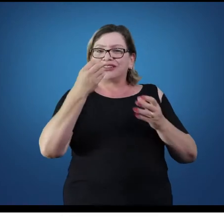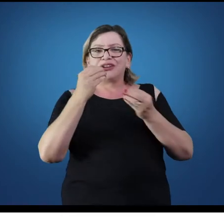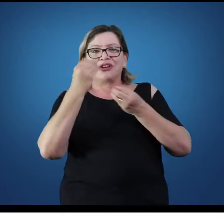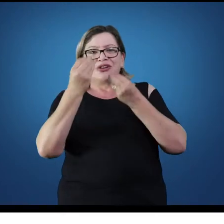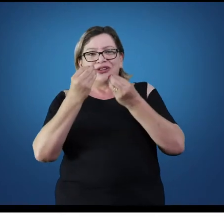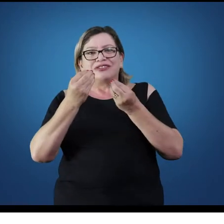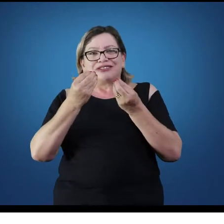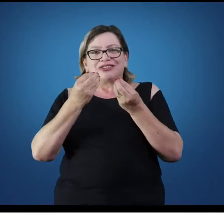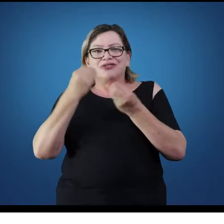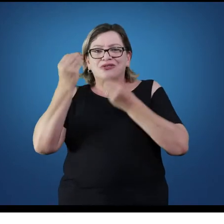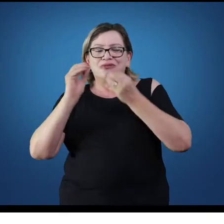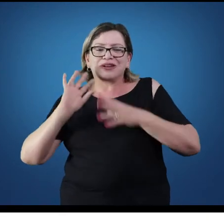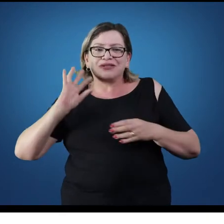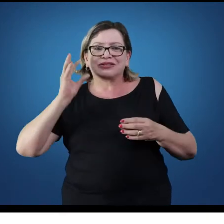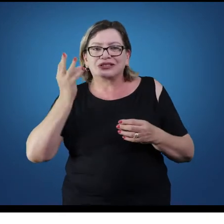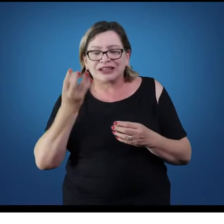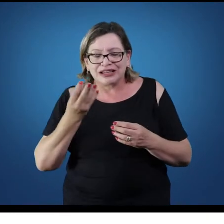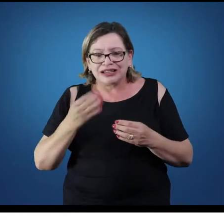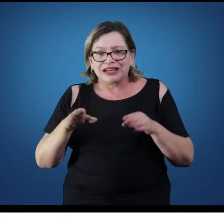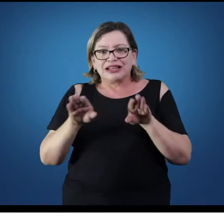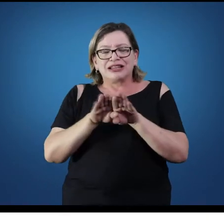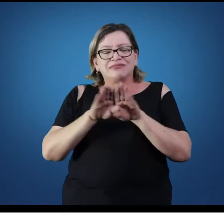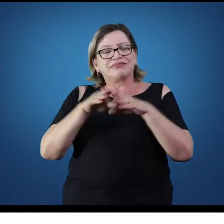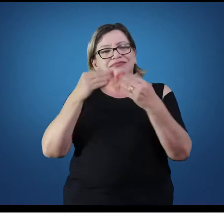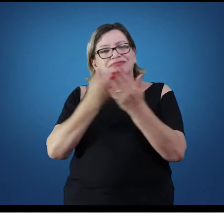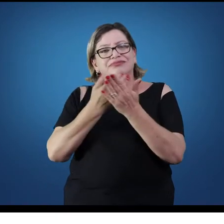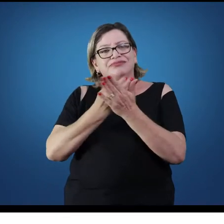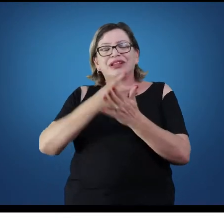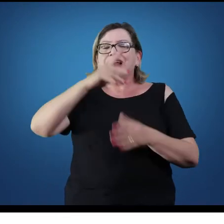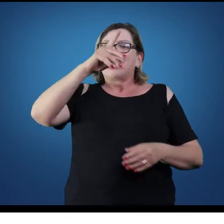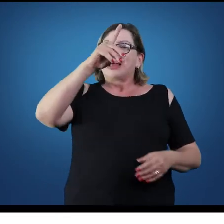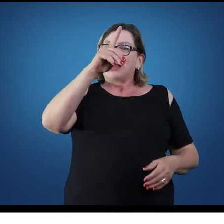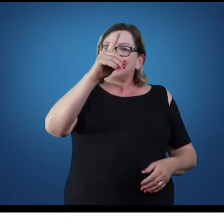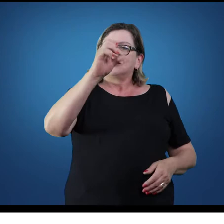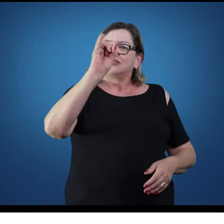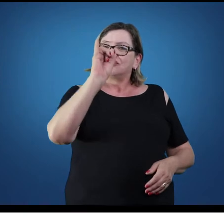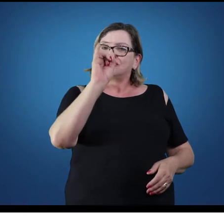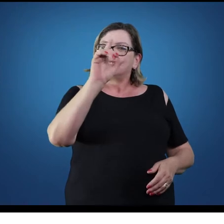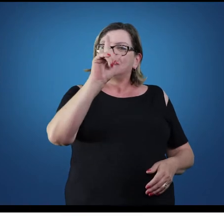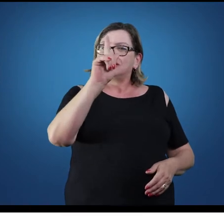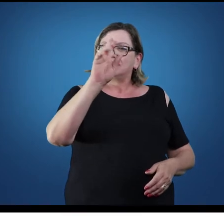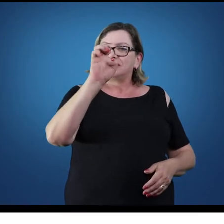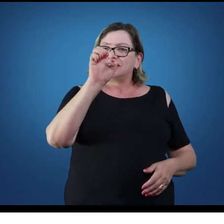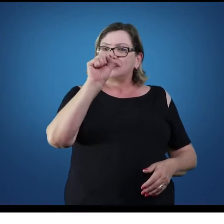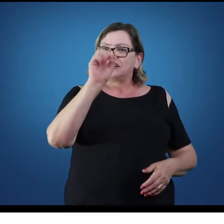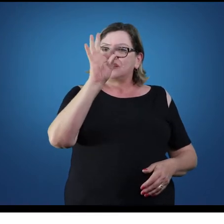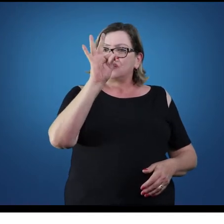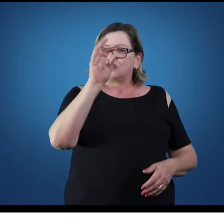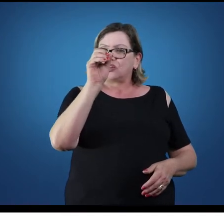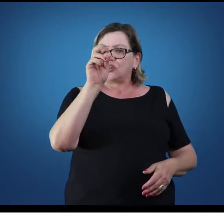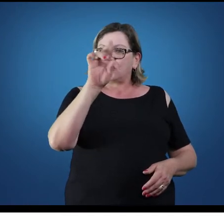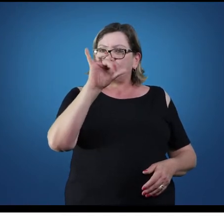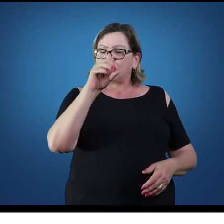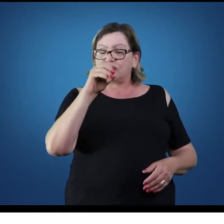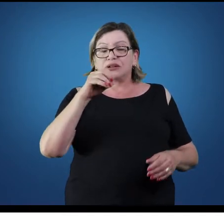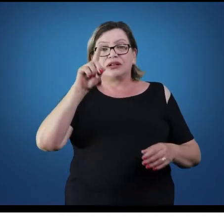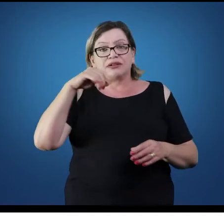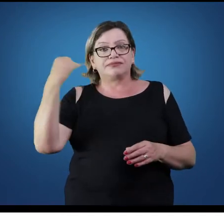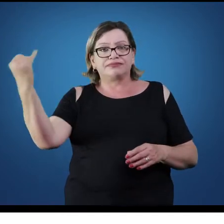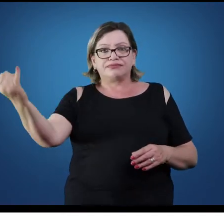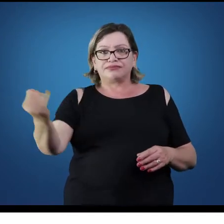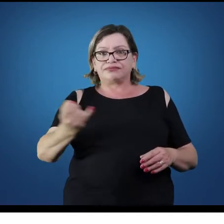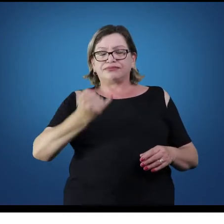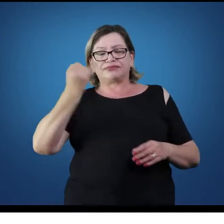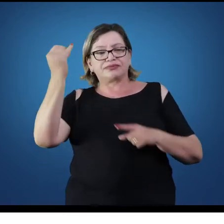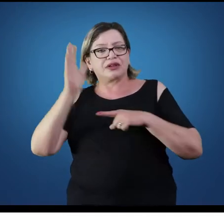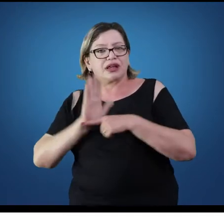vamos também ter o sistema digestório, esses dois sistemas também é importante a grande